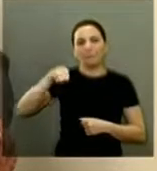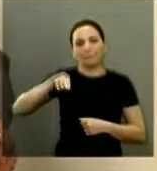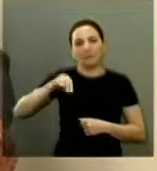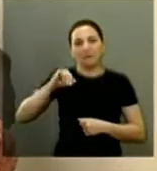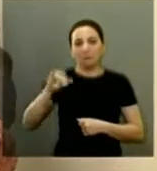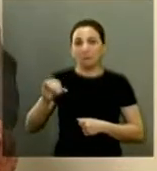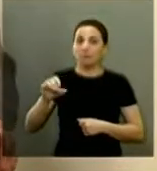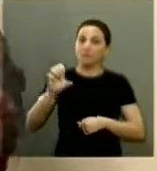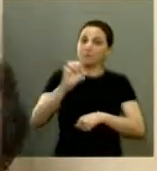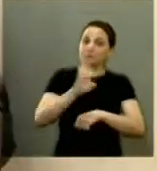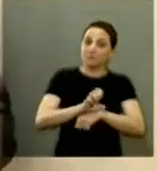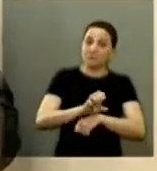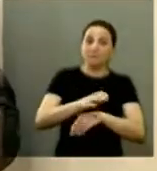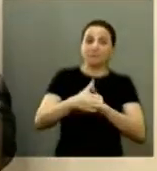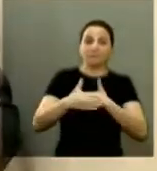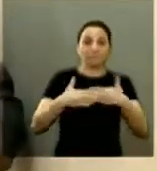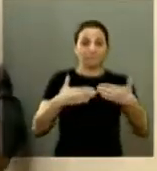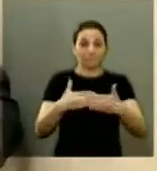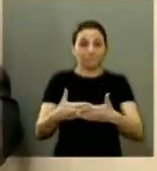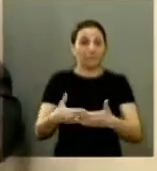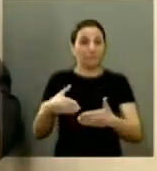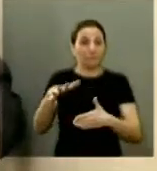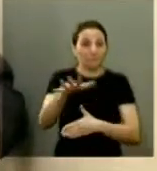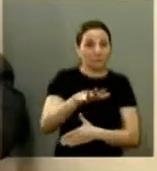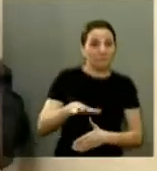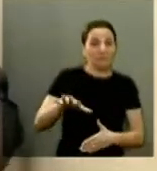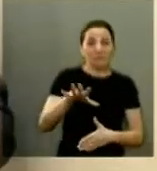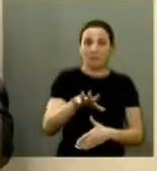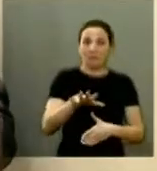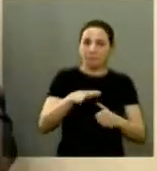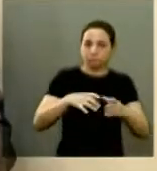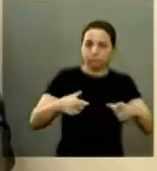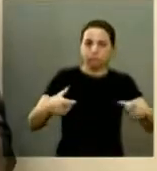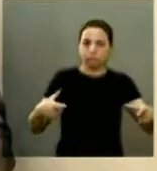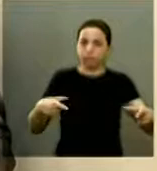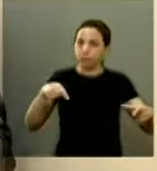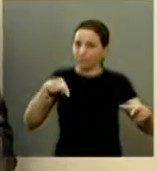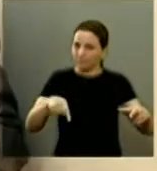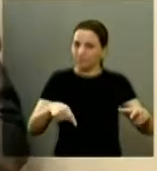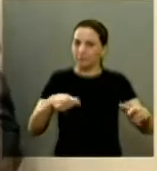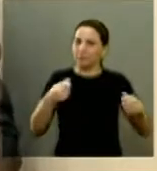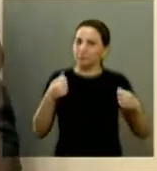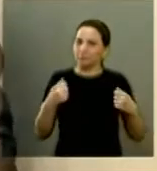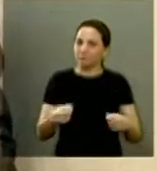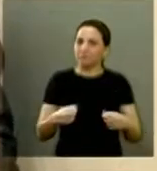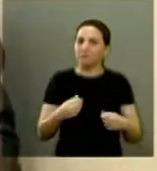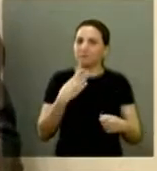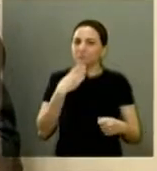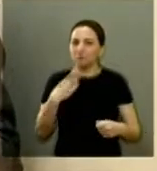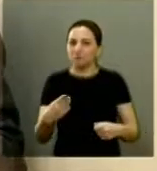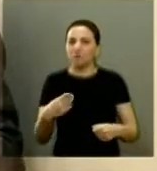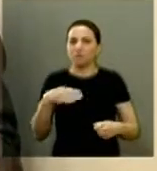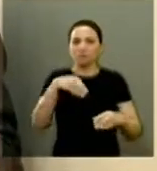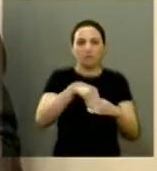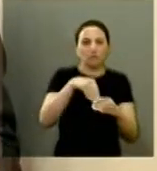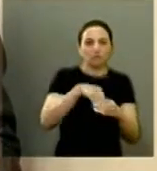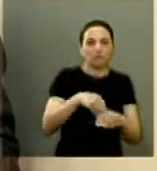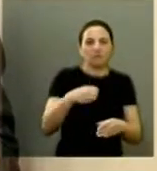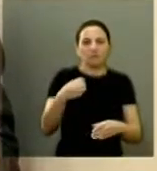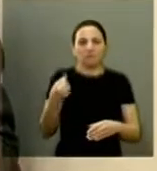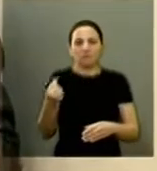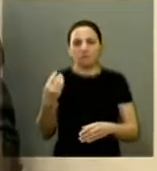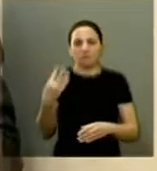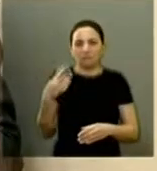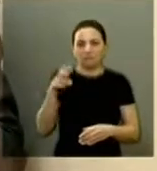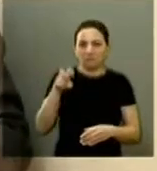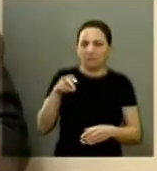dependendo do estado como o estado nosso a federação é muito grande tem que pedir voto muito longe são 645 municípios se eu não me